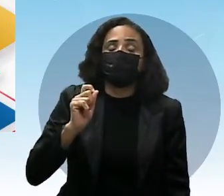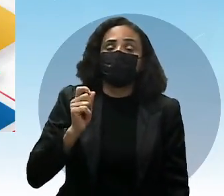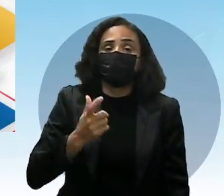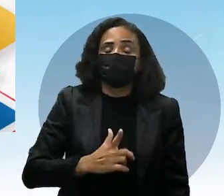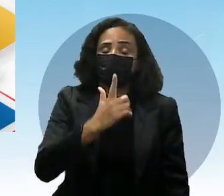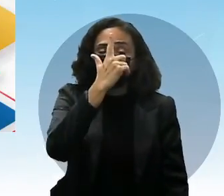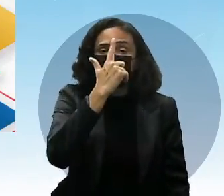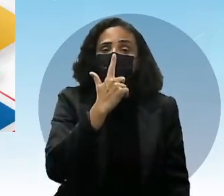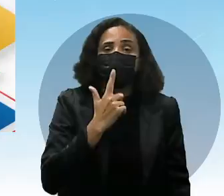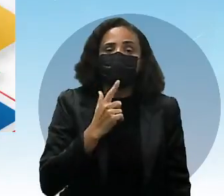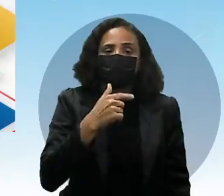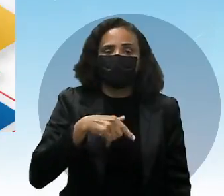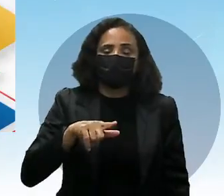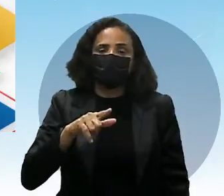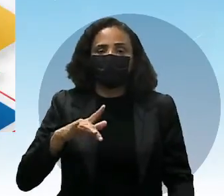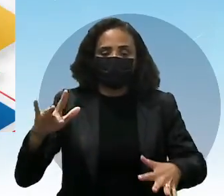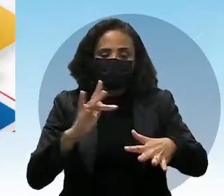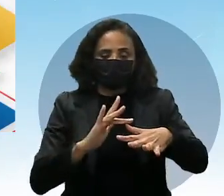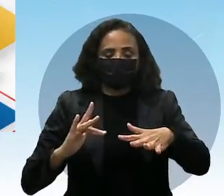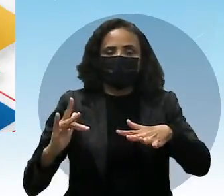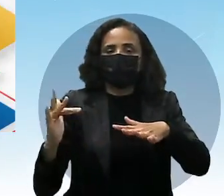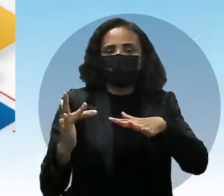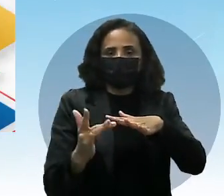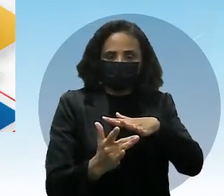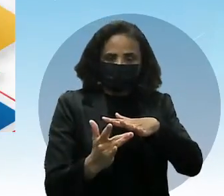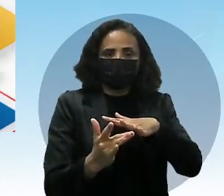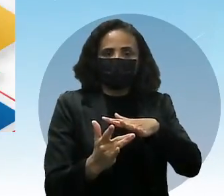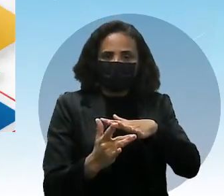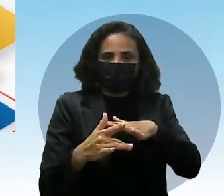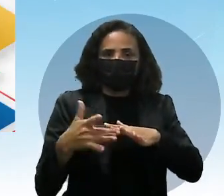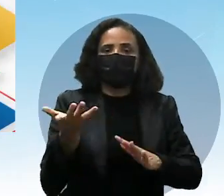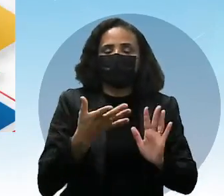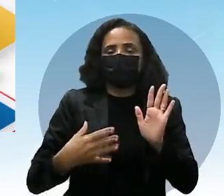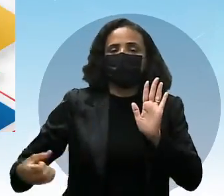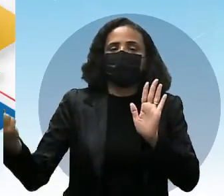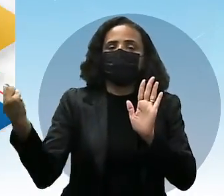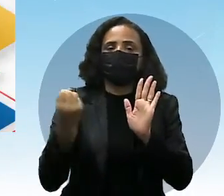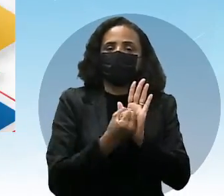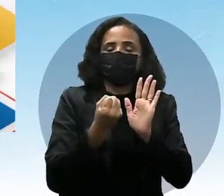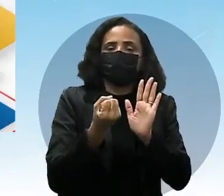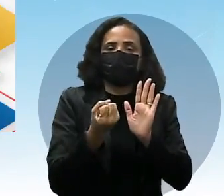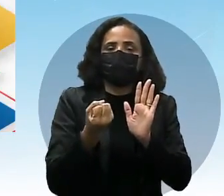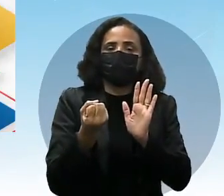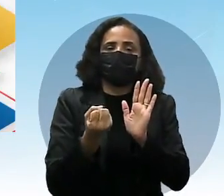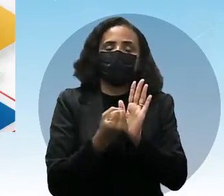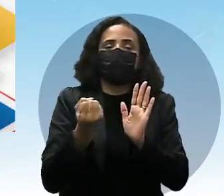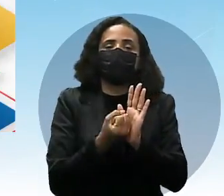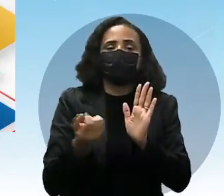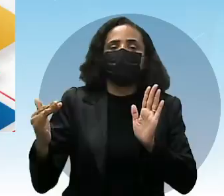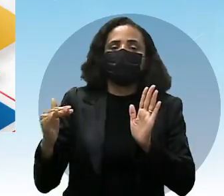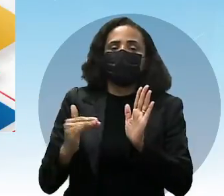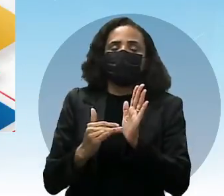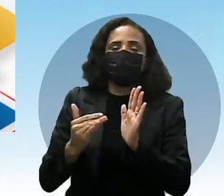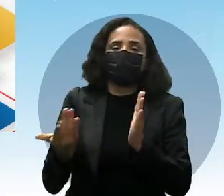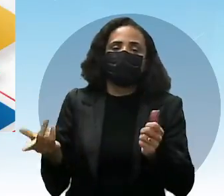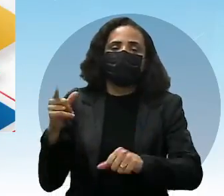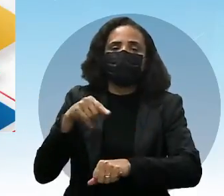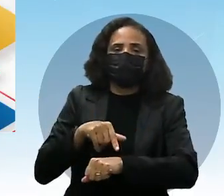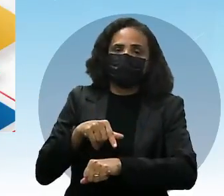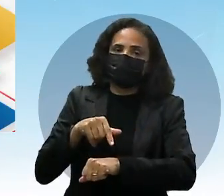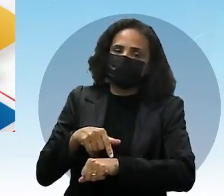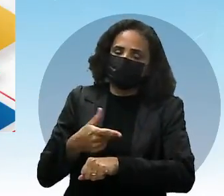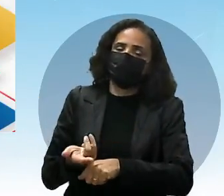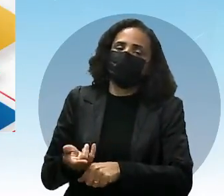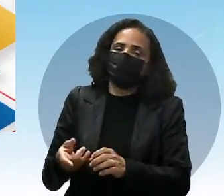perfil na sua rede social e quer registrar o seu último momento, O seu último